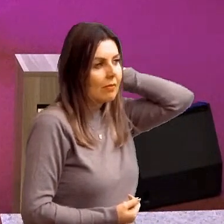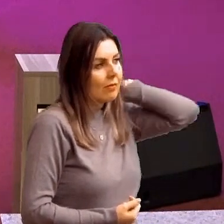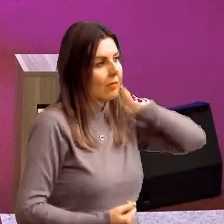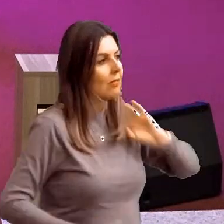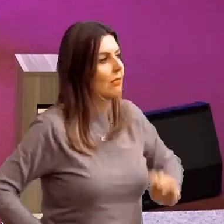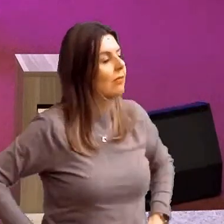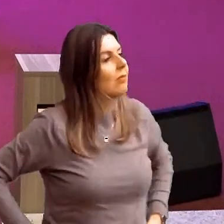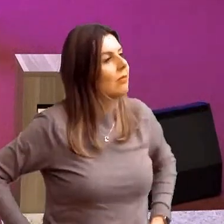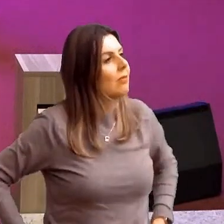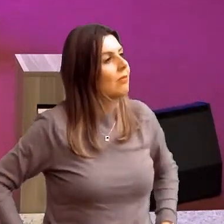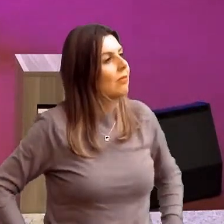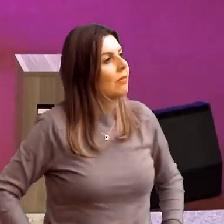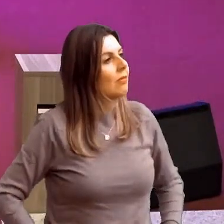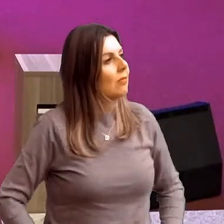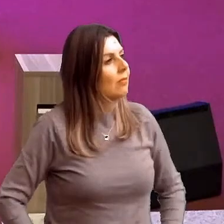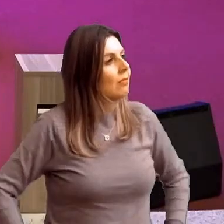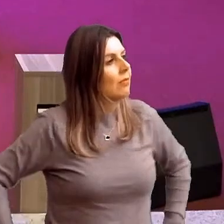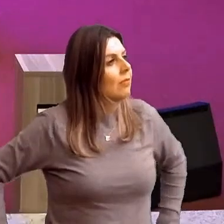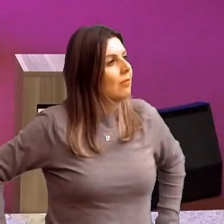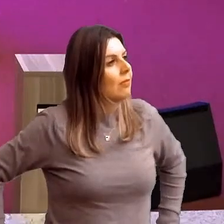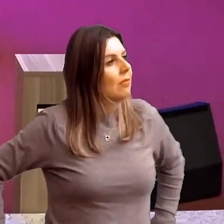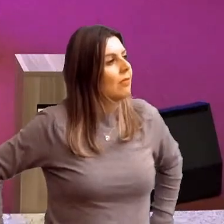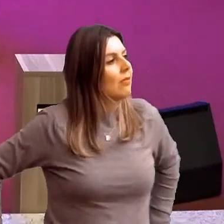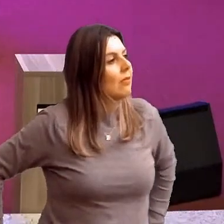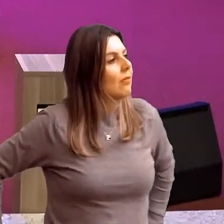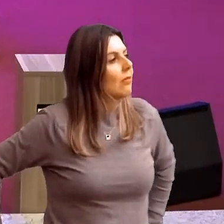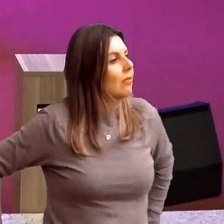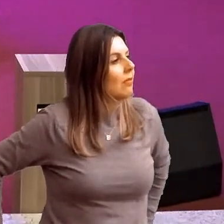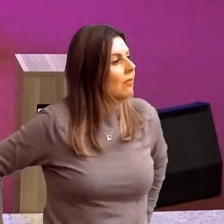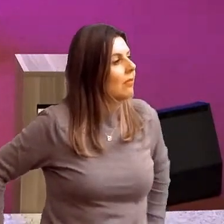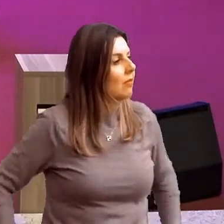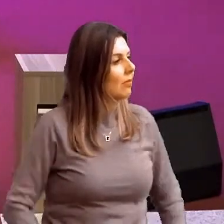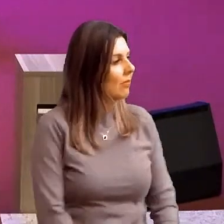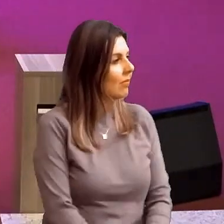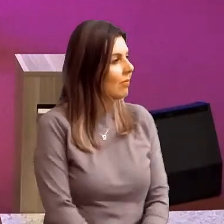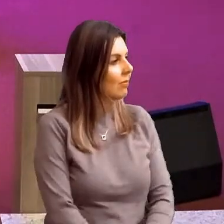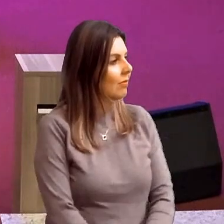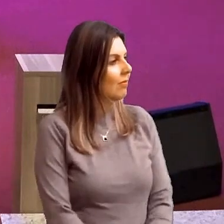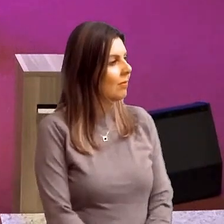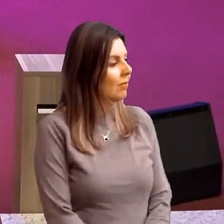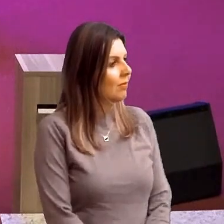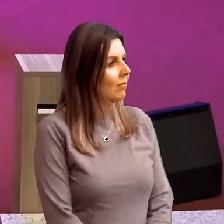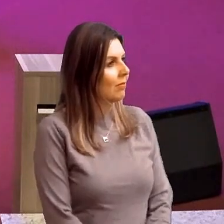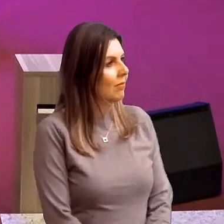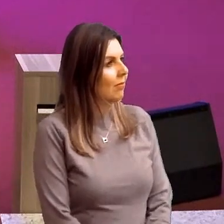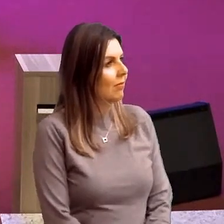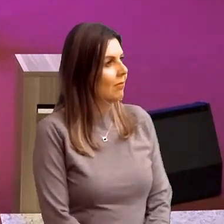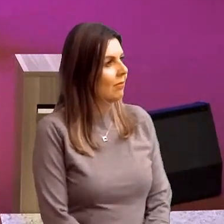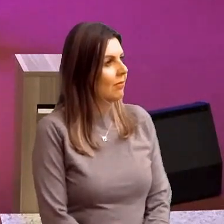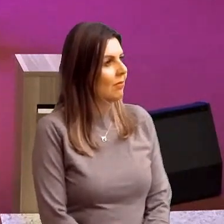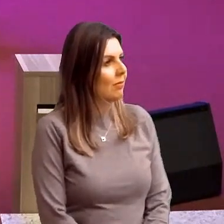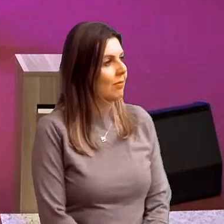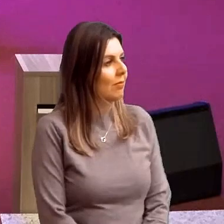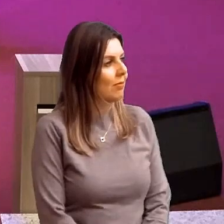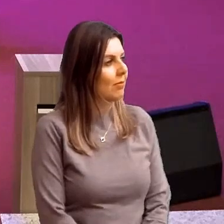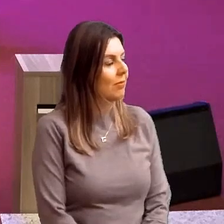serviremos ao Senhor,